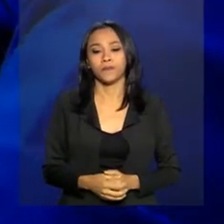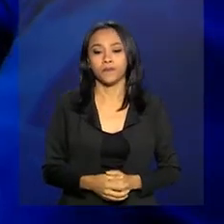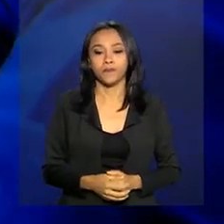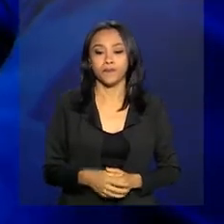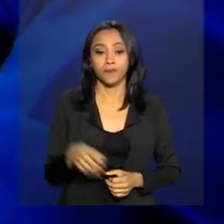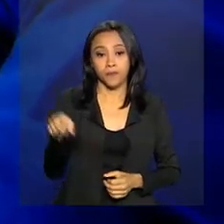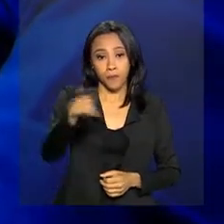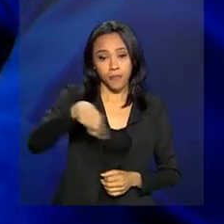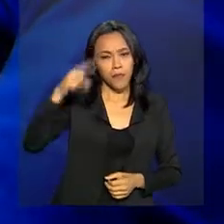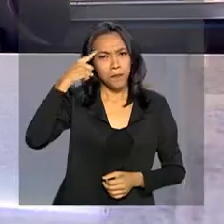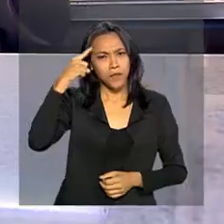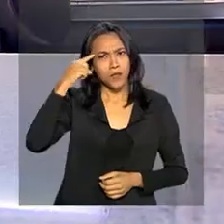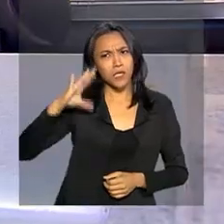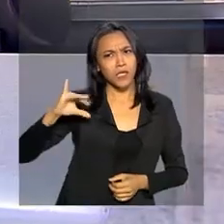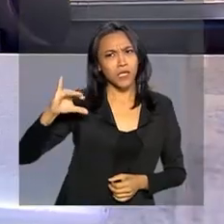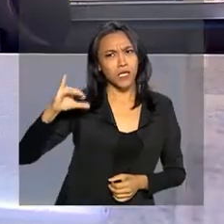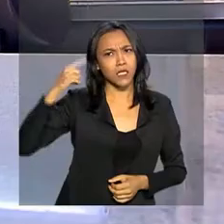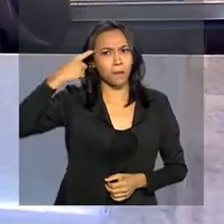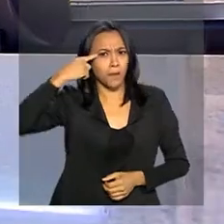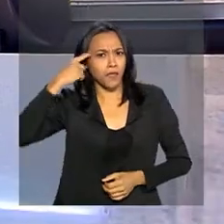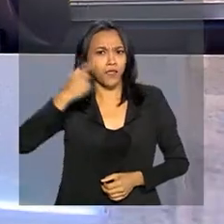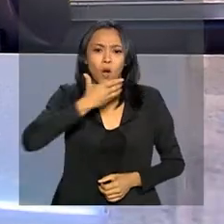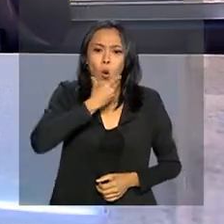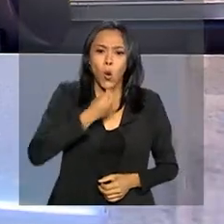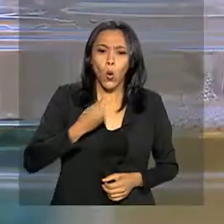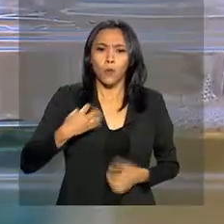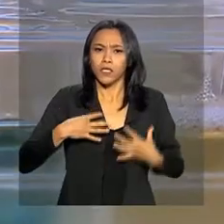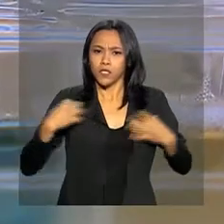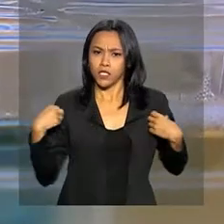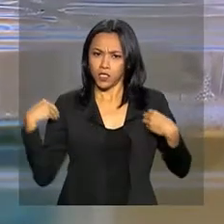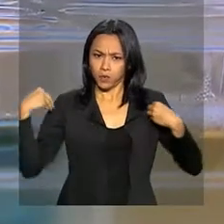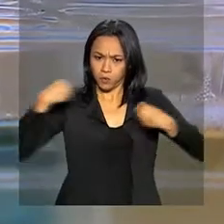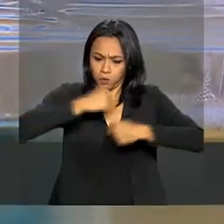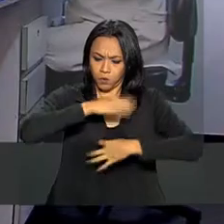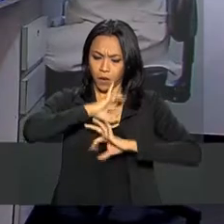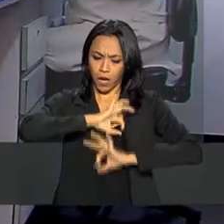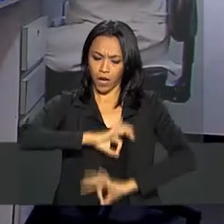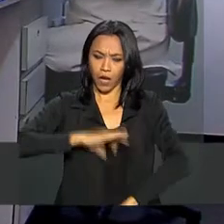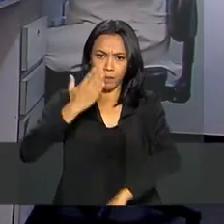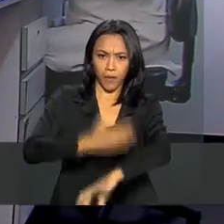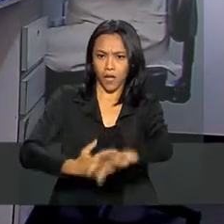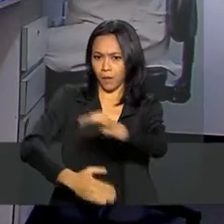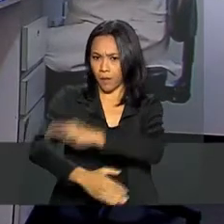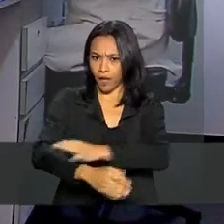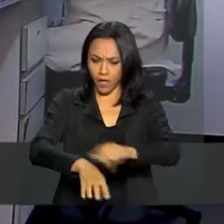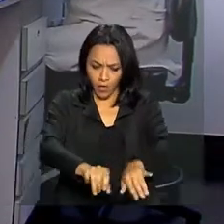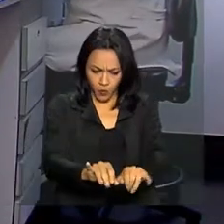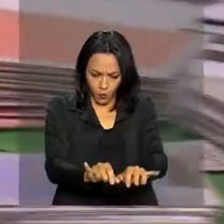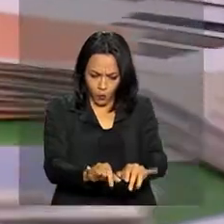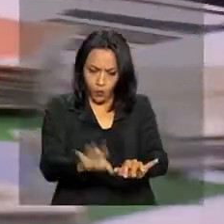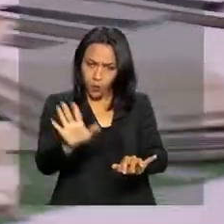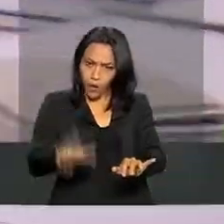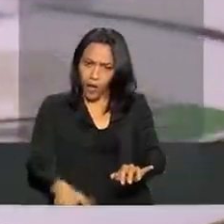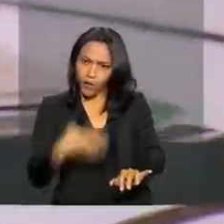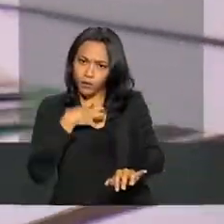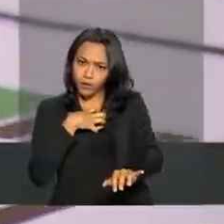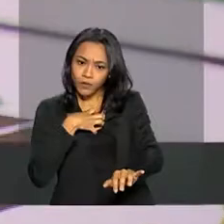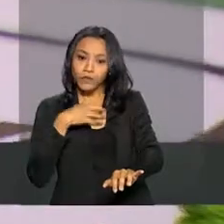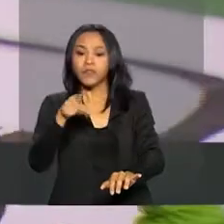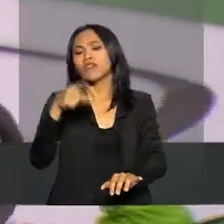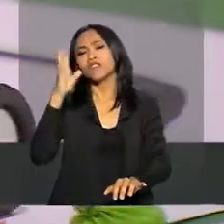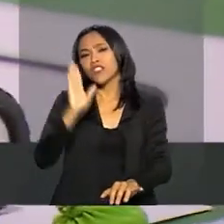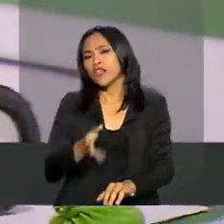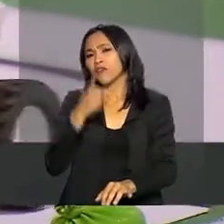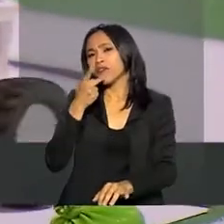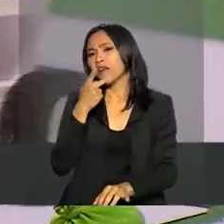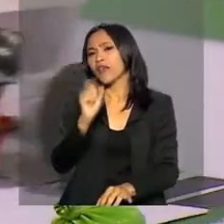Pensou em ciência? Já se imagina homens de jaleco junto a microscópios e computadores, não é mesmo? E com certeza você já